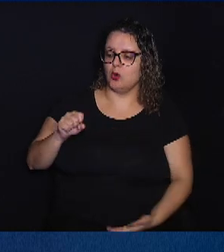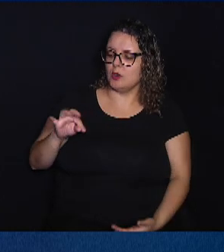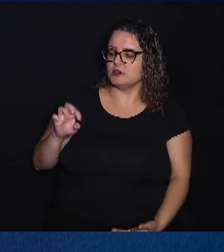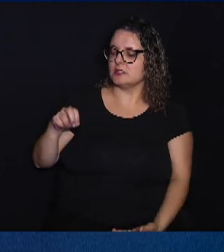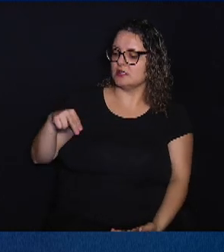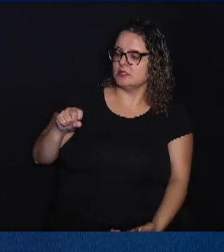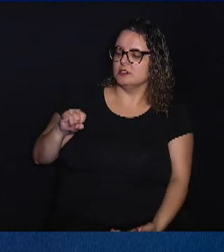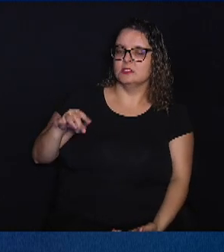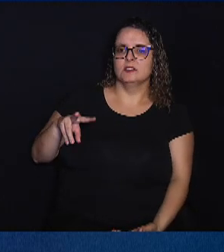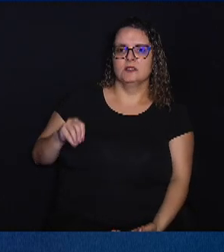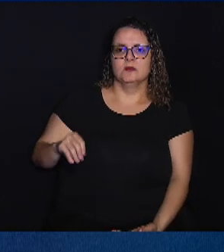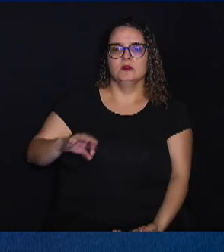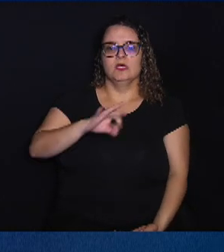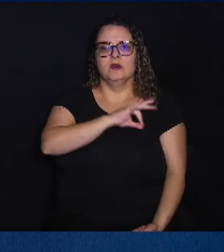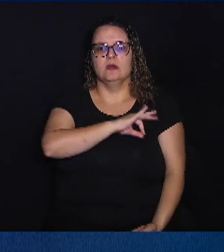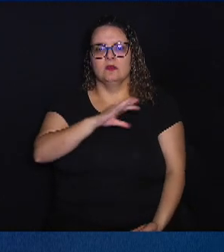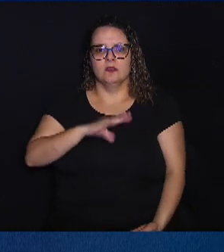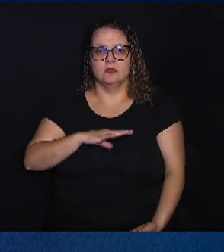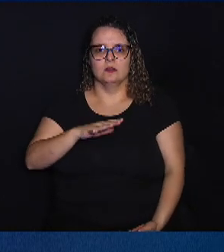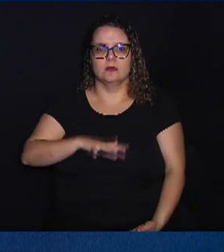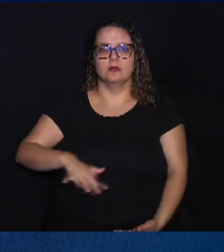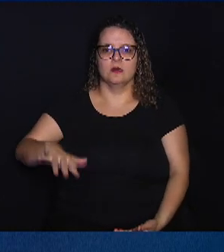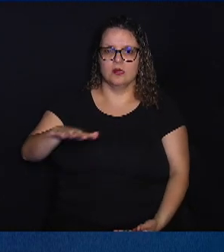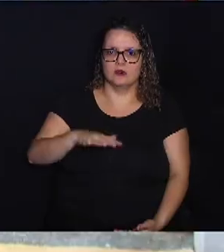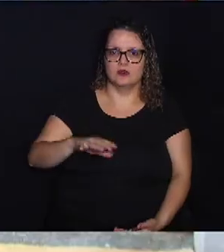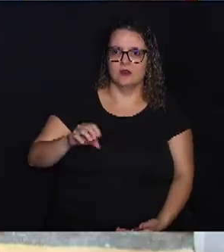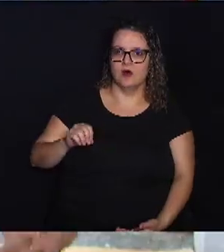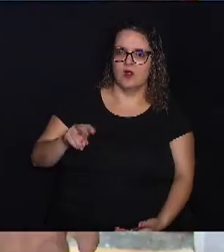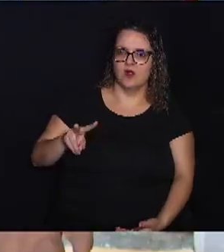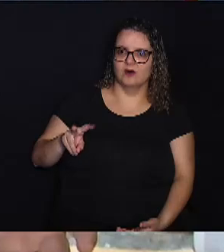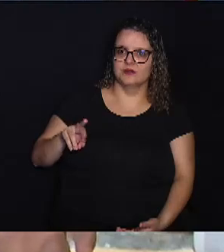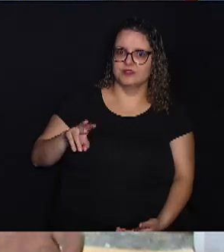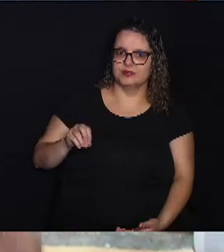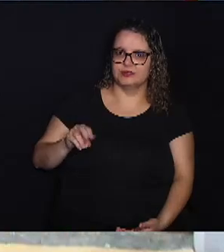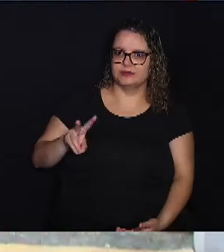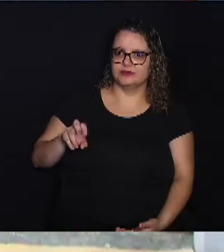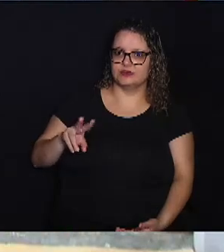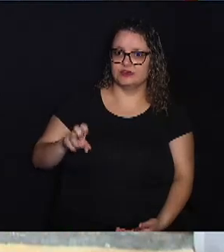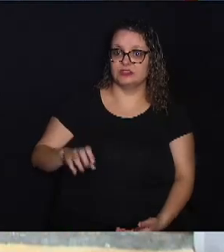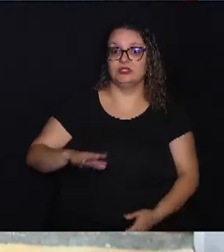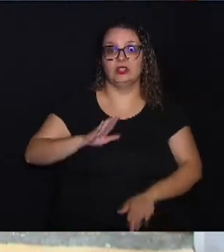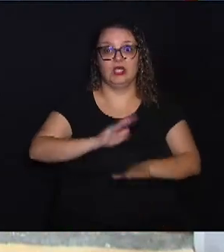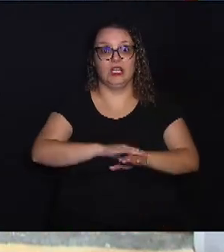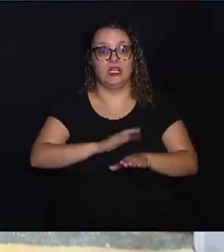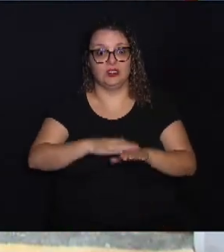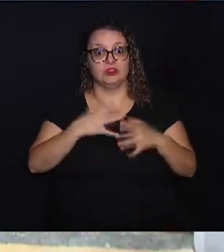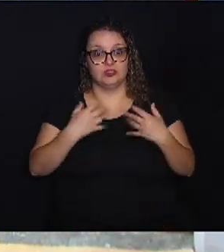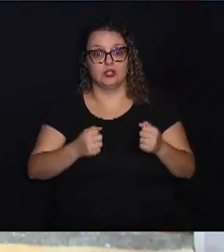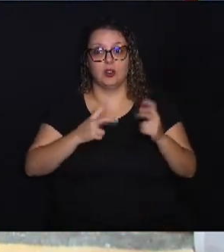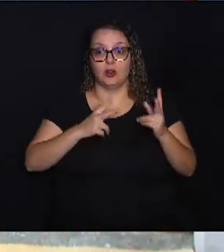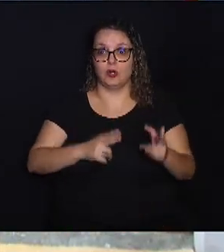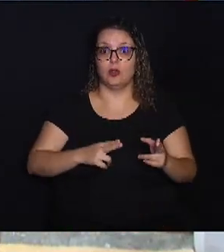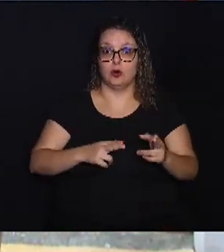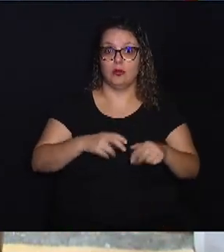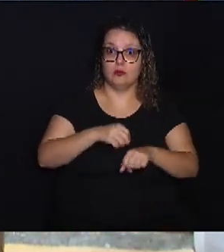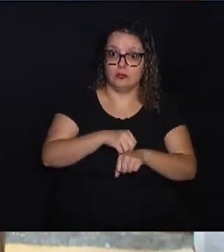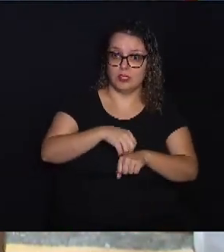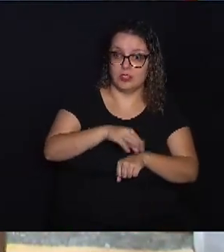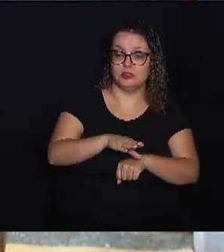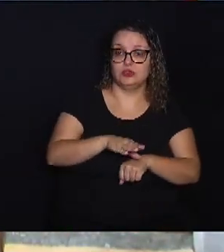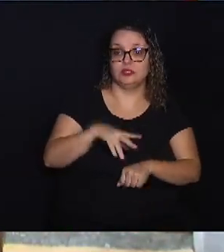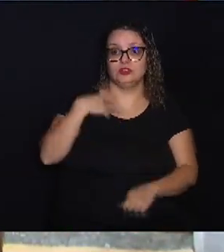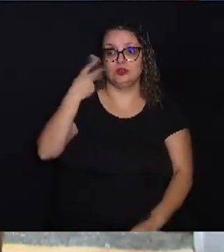Guarda Municipal nos bairros do Distrito do Ouro Verde. A medida deverá ser adotada de acordo com a indicação do